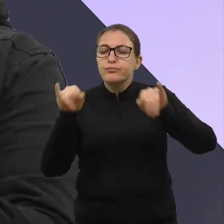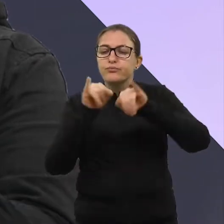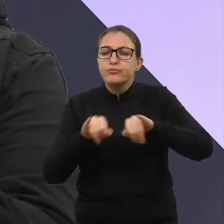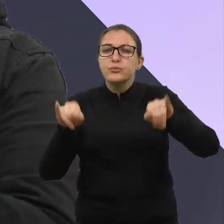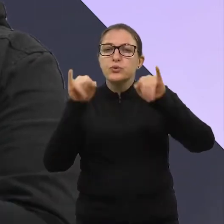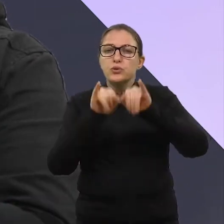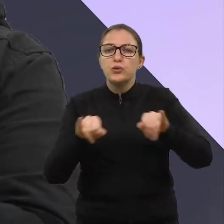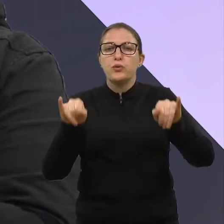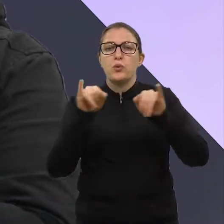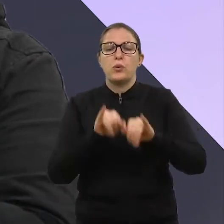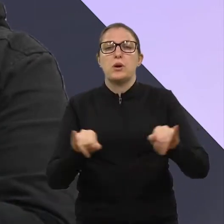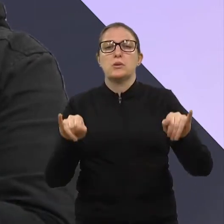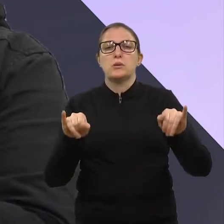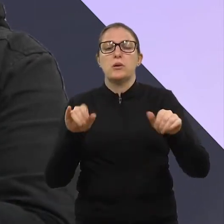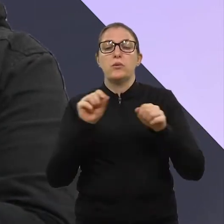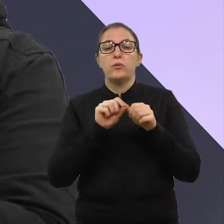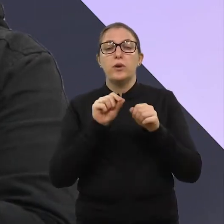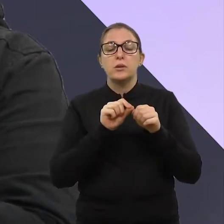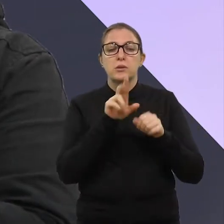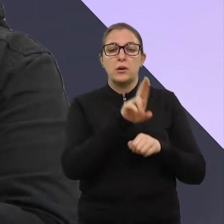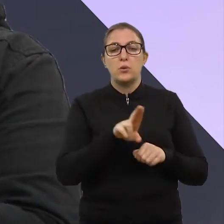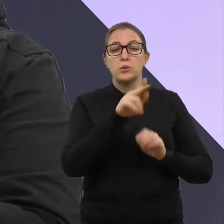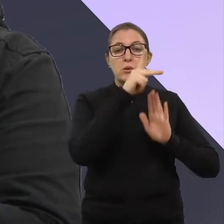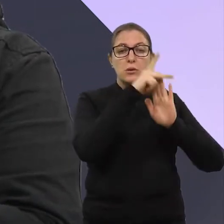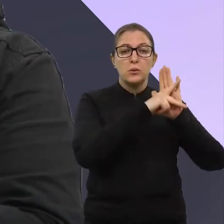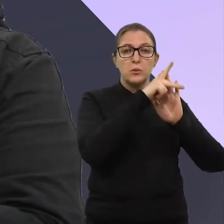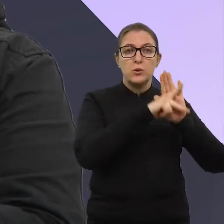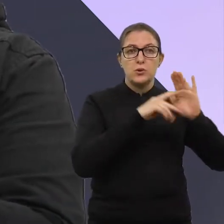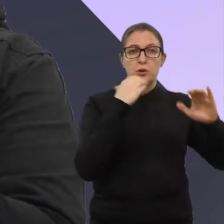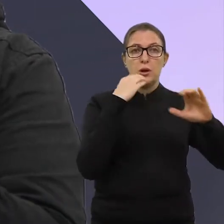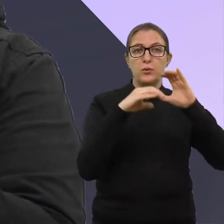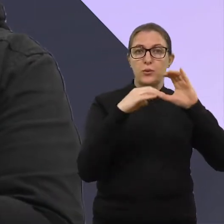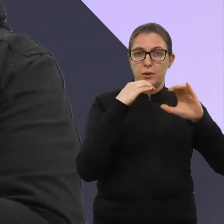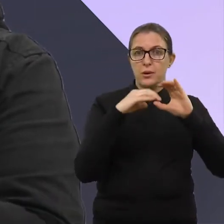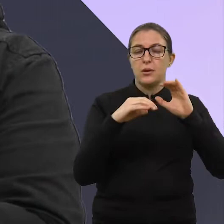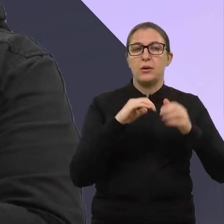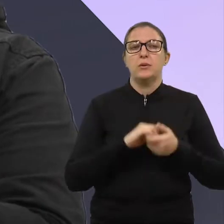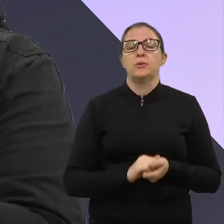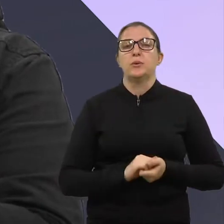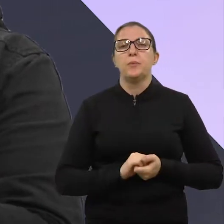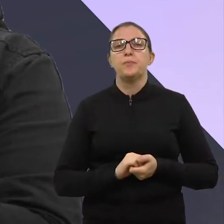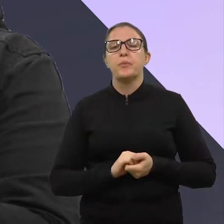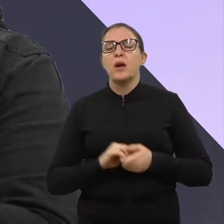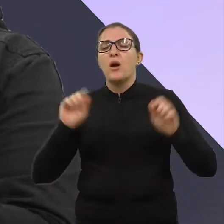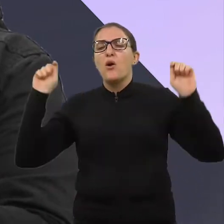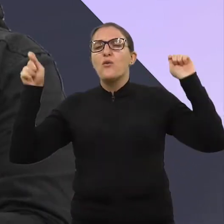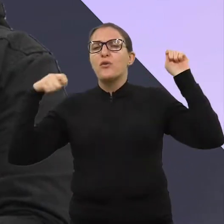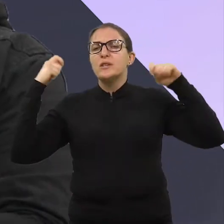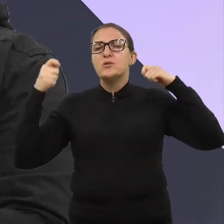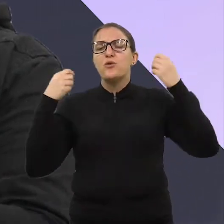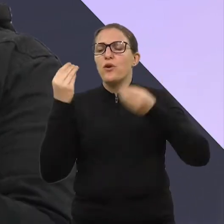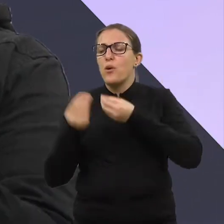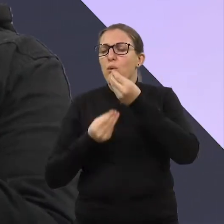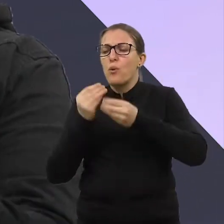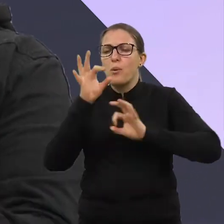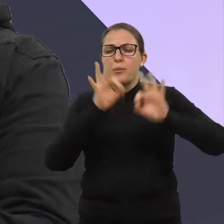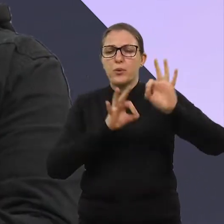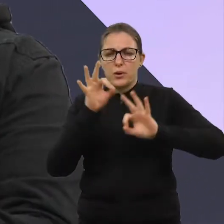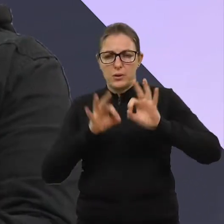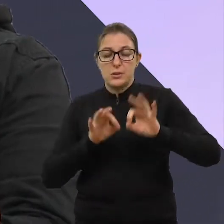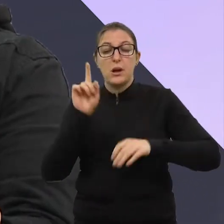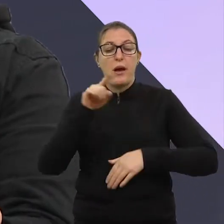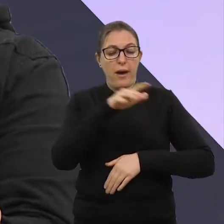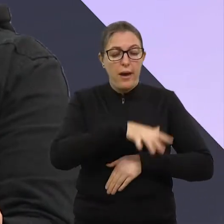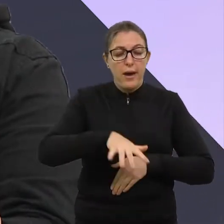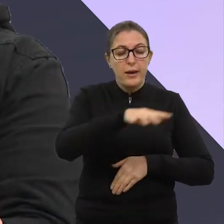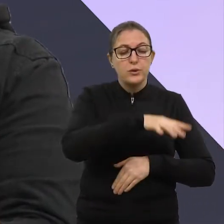divulgação, né? Que a gente vai fazer a partir do Canto da Gente para o festival, o festival vai acontecer em uma modalidade regional, onde sairão três